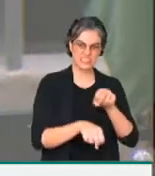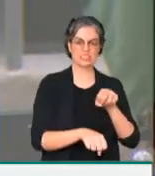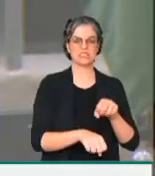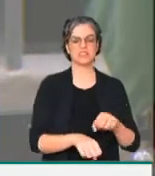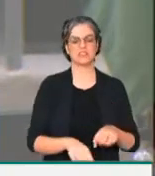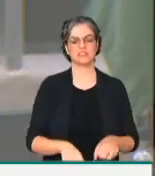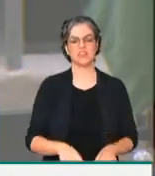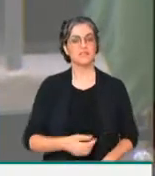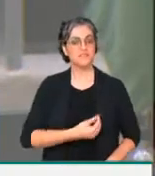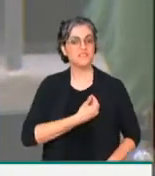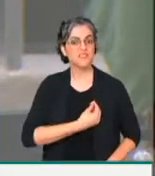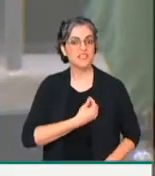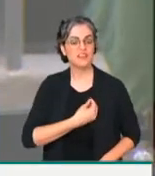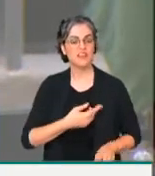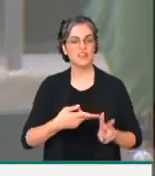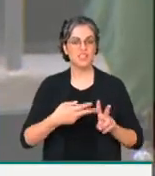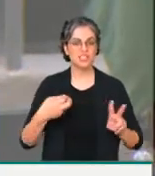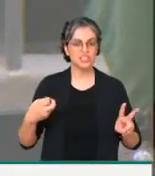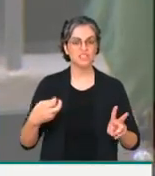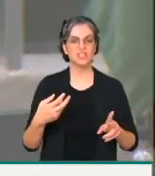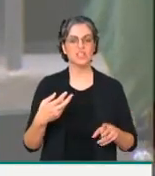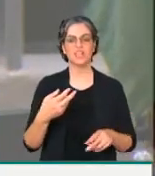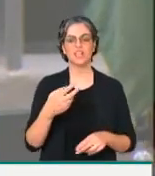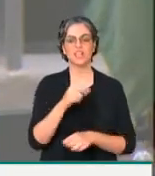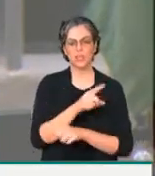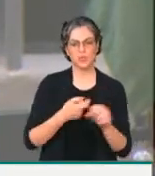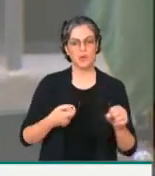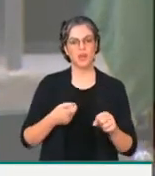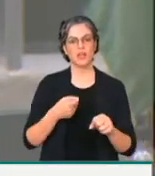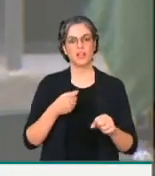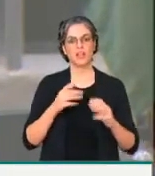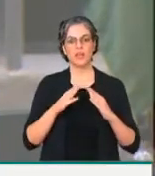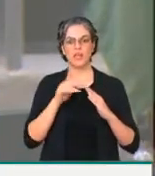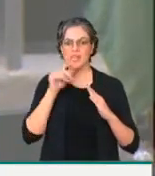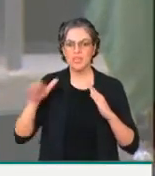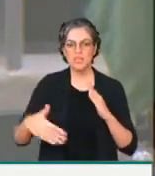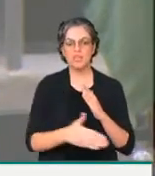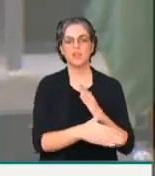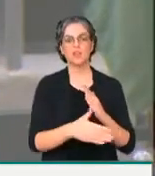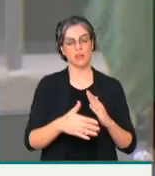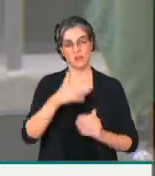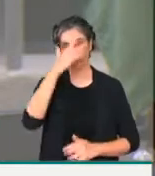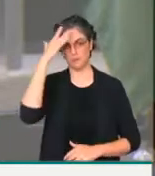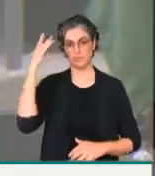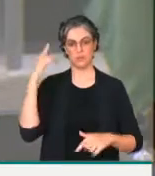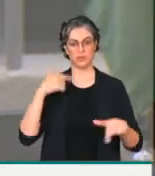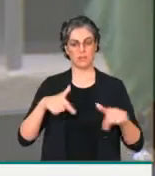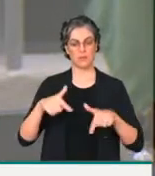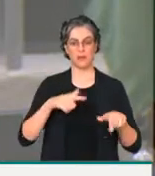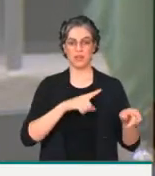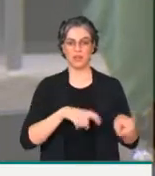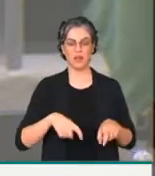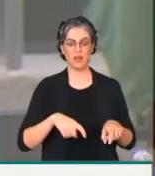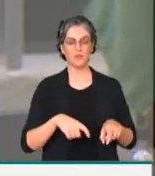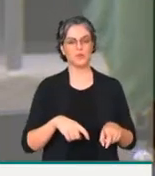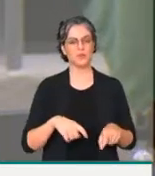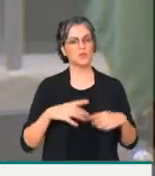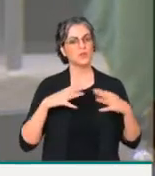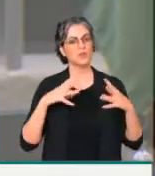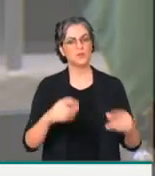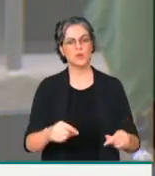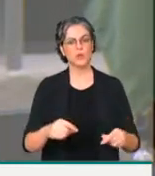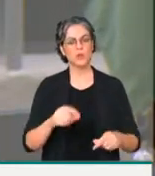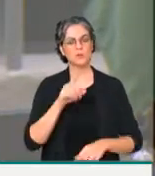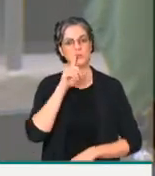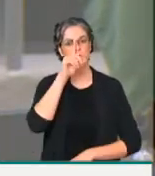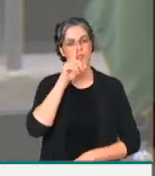indígenas, quilombolas, ribeirinhos, de trabalhadores e trabalhadoras do campo, estão a todo tempo